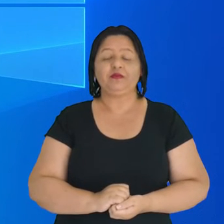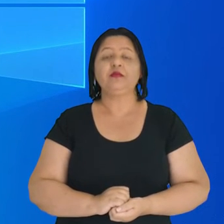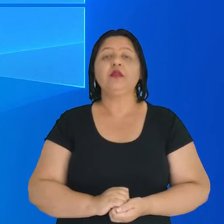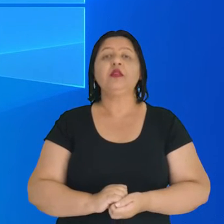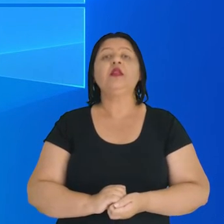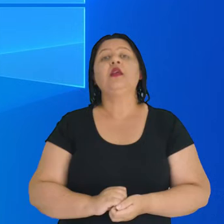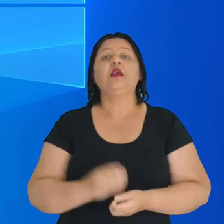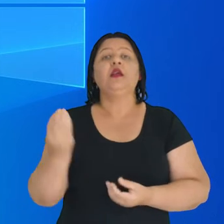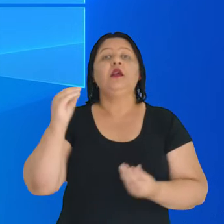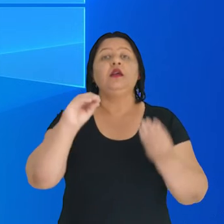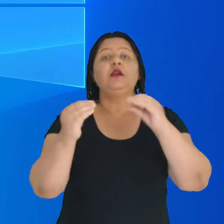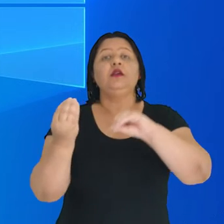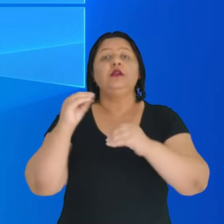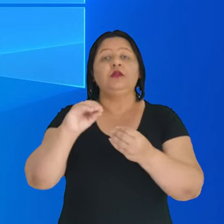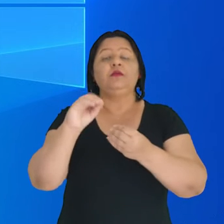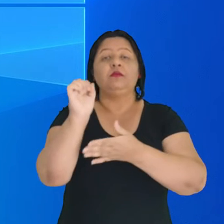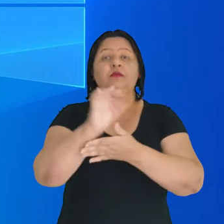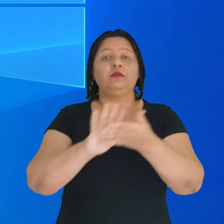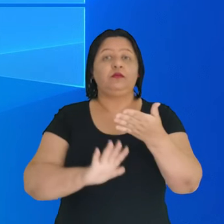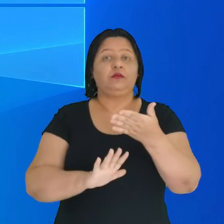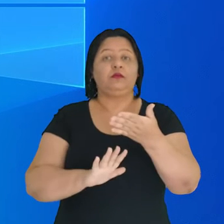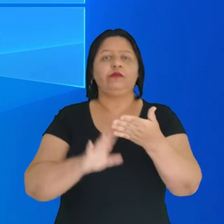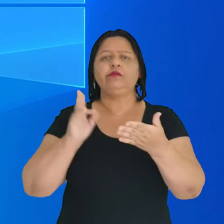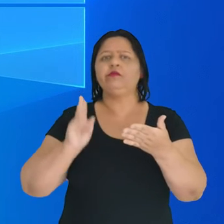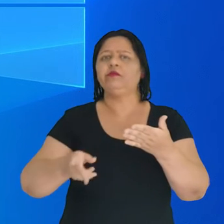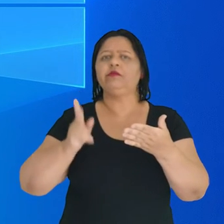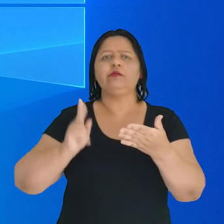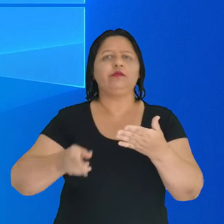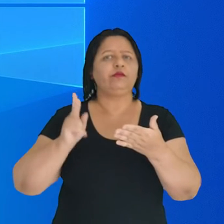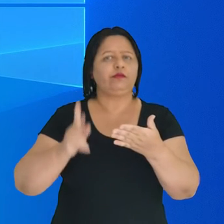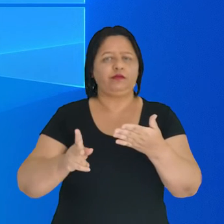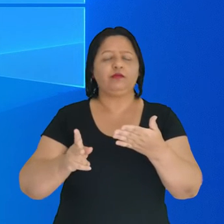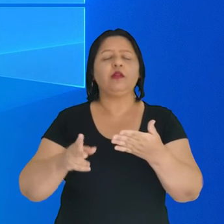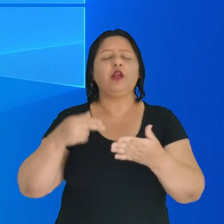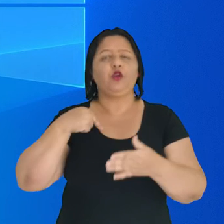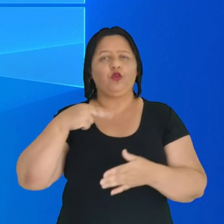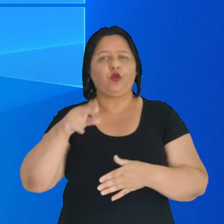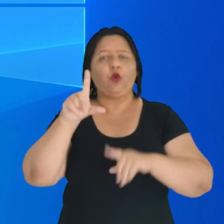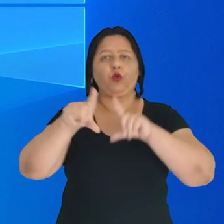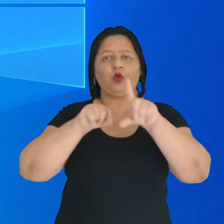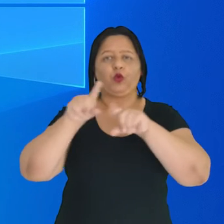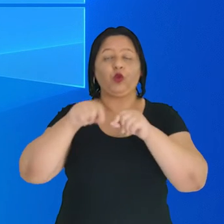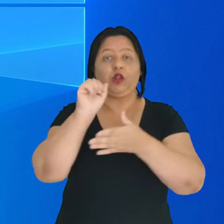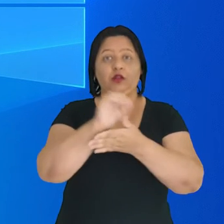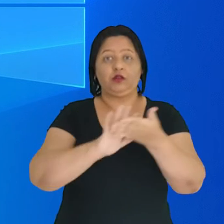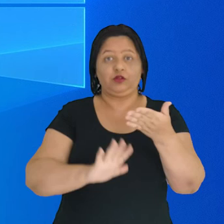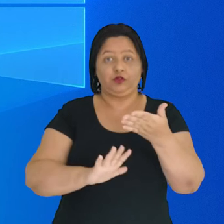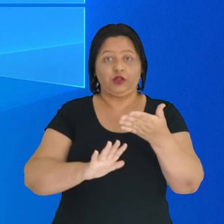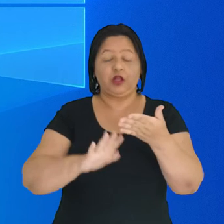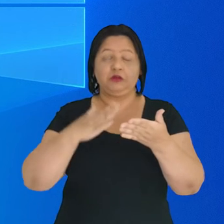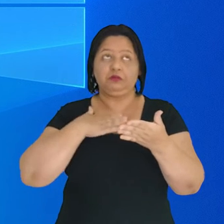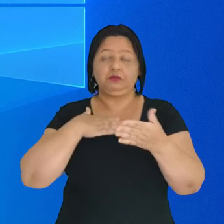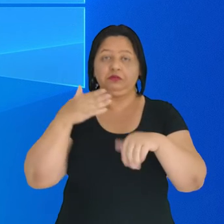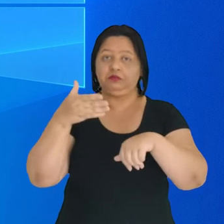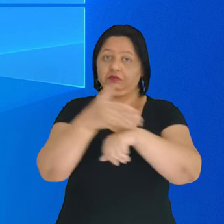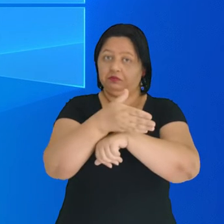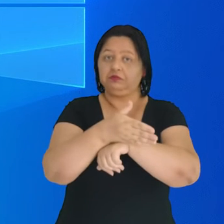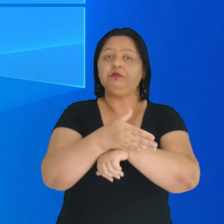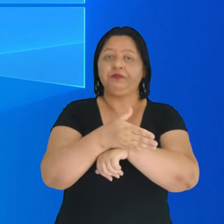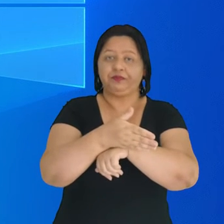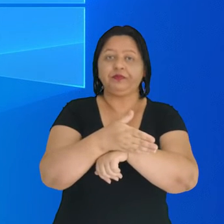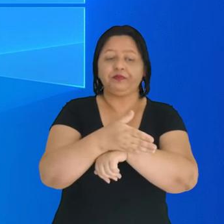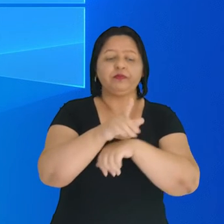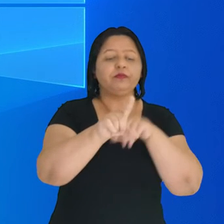Para adicionar atividades, o procedimento é o mesmo. Então, eu vou escolher Atividades, posso